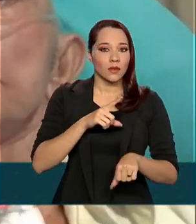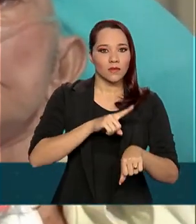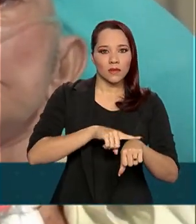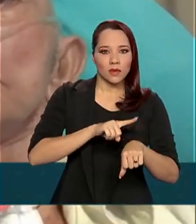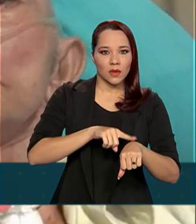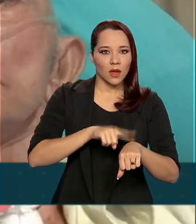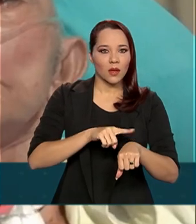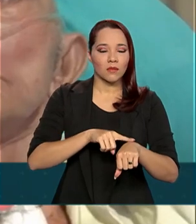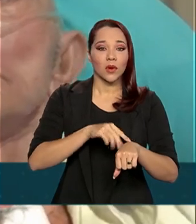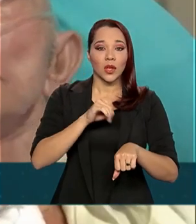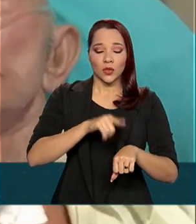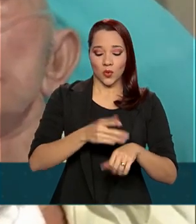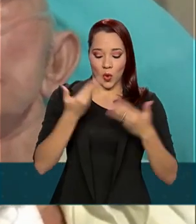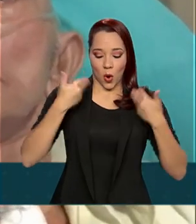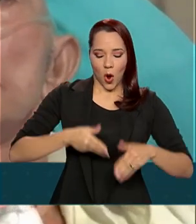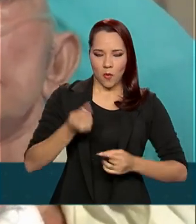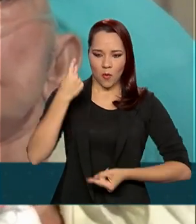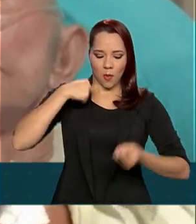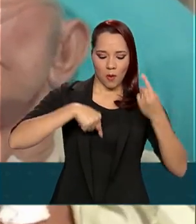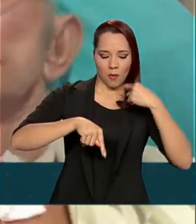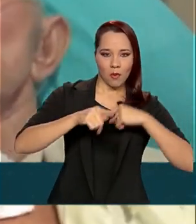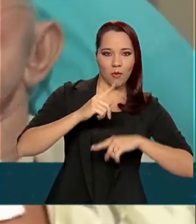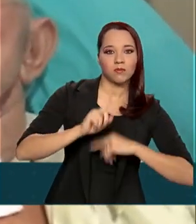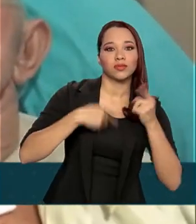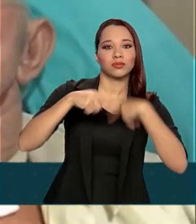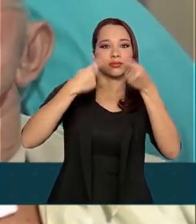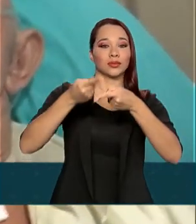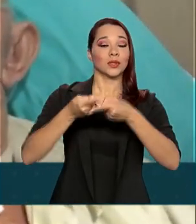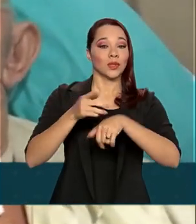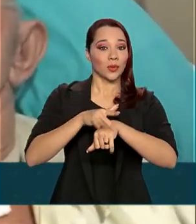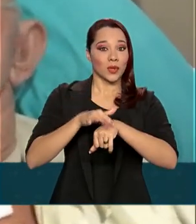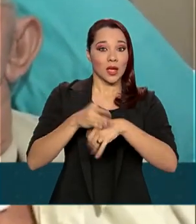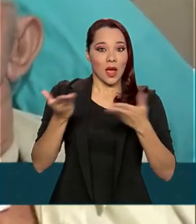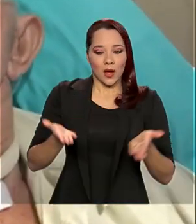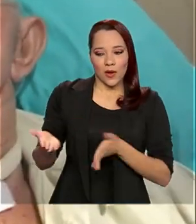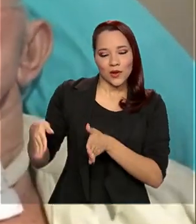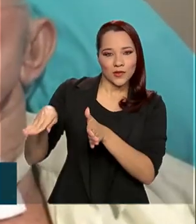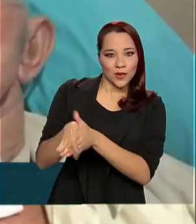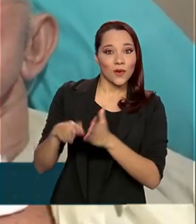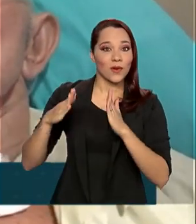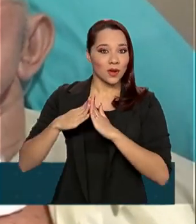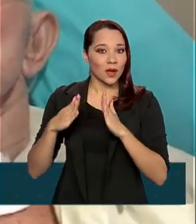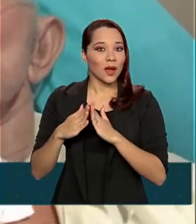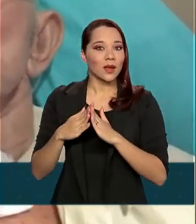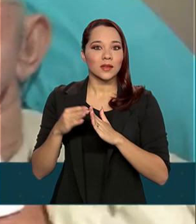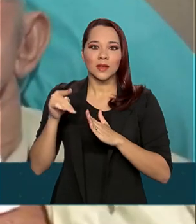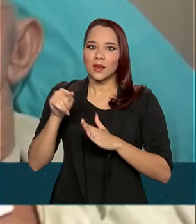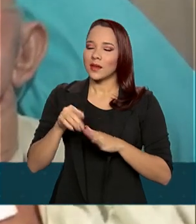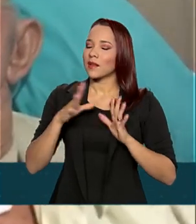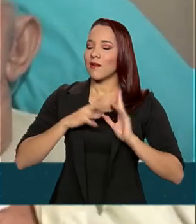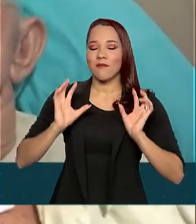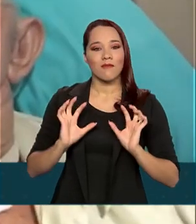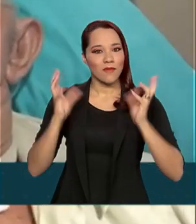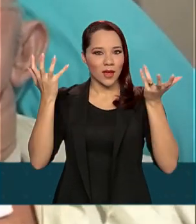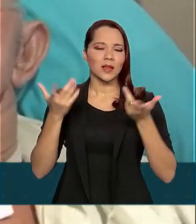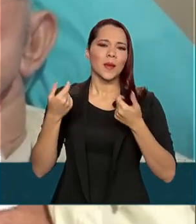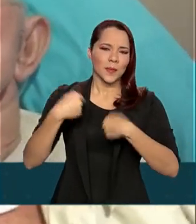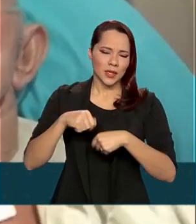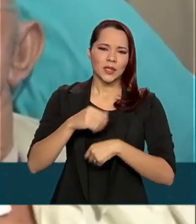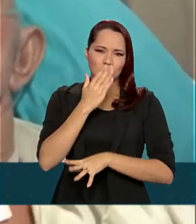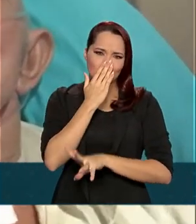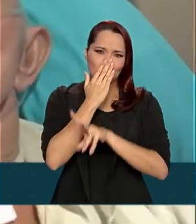do corpo dele conseguir lutar contra essa doença e agora ele chegou em casa e está sendo a festa. Ainda precisa de